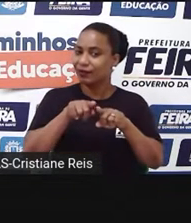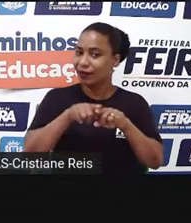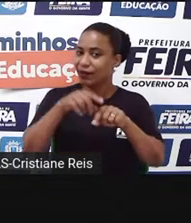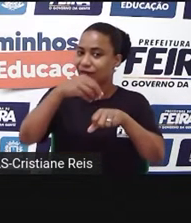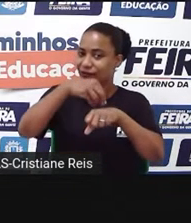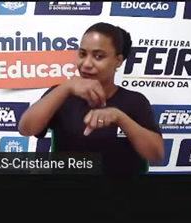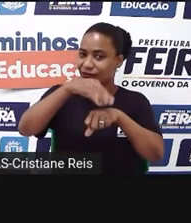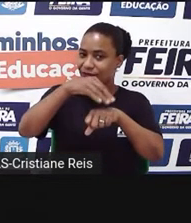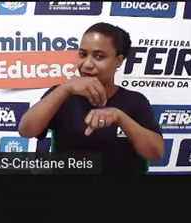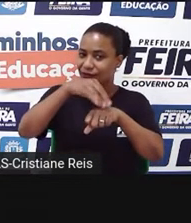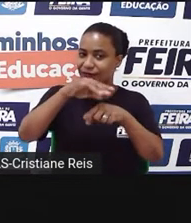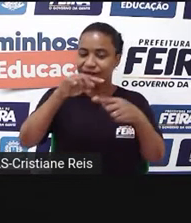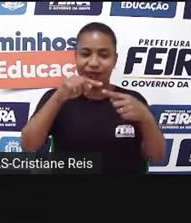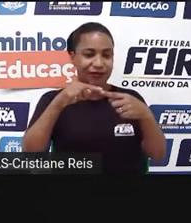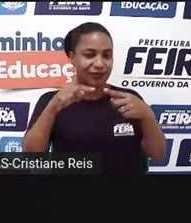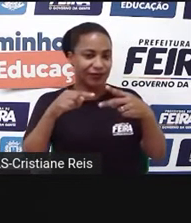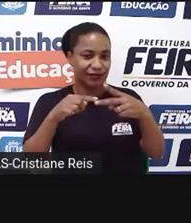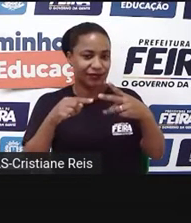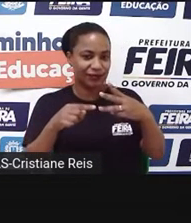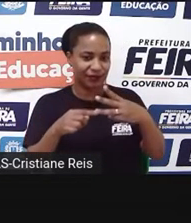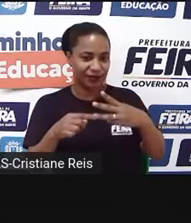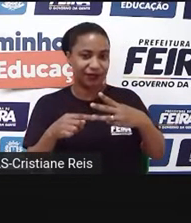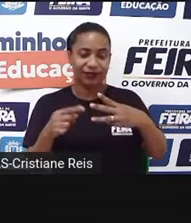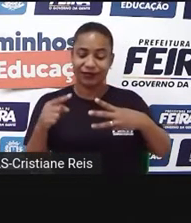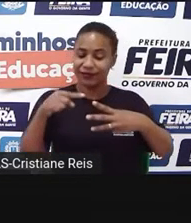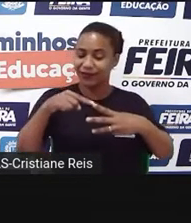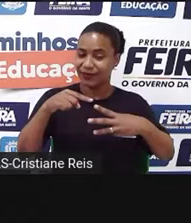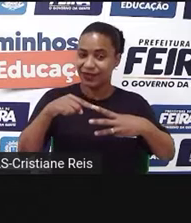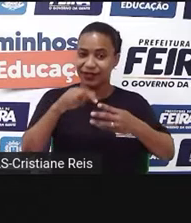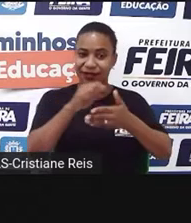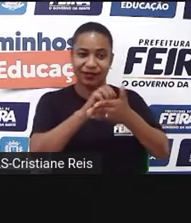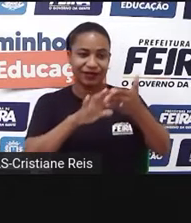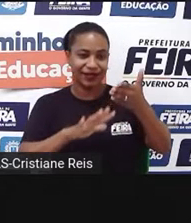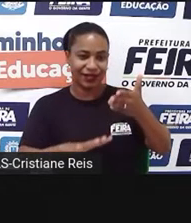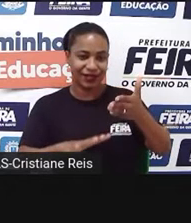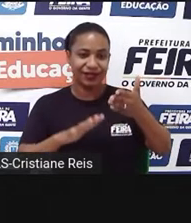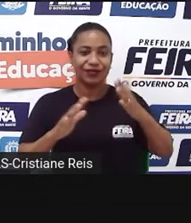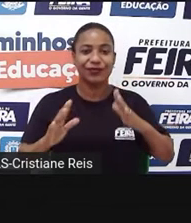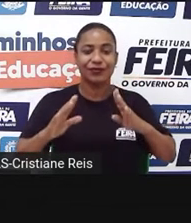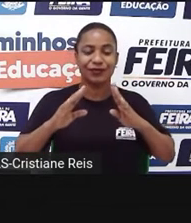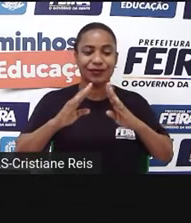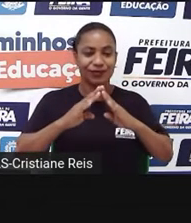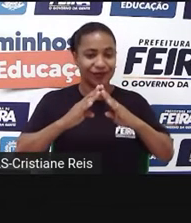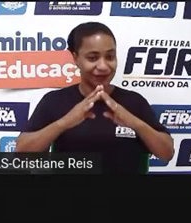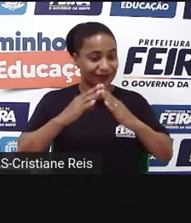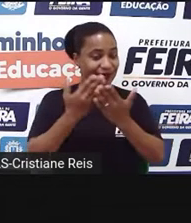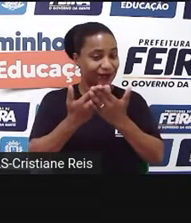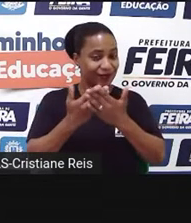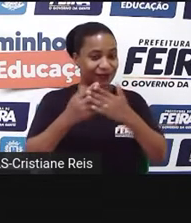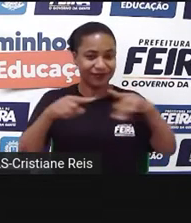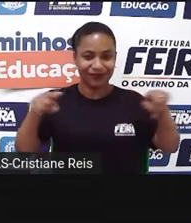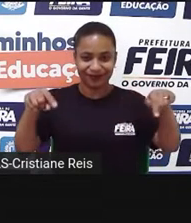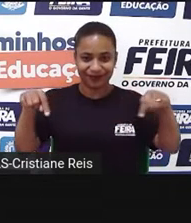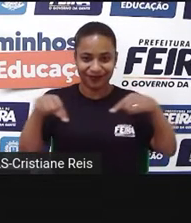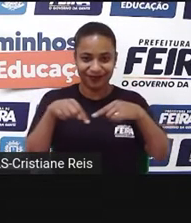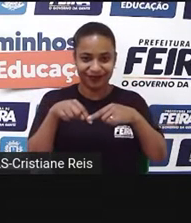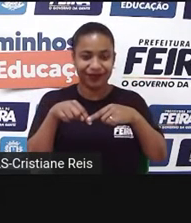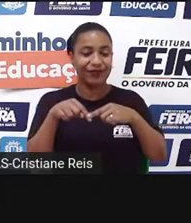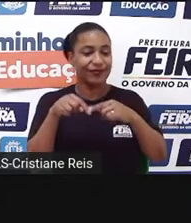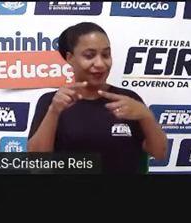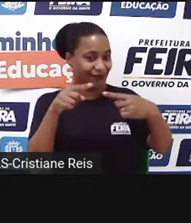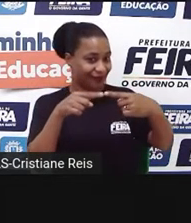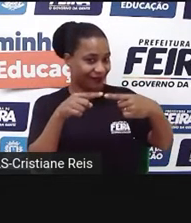caderno. Toda vez que você for realizar atividades de classe, você pode colocar o título, Classics Assise.